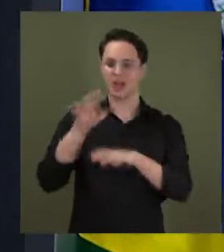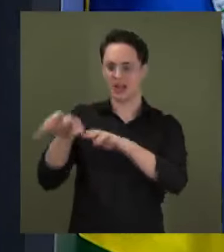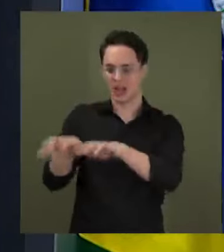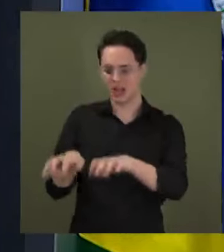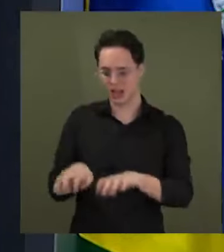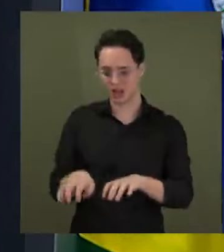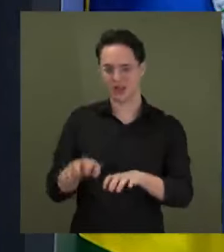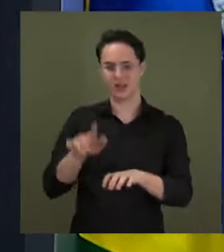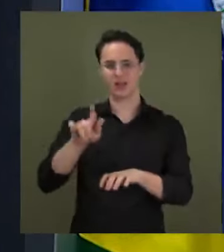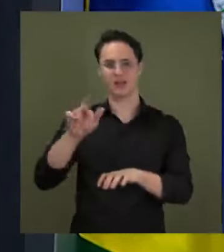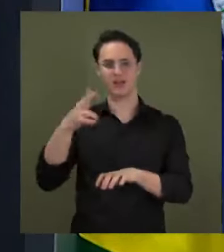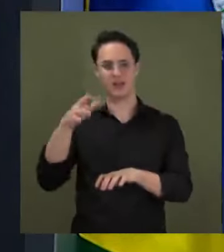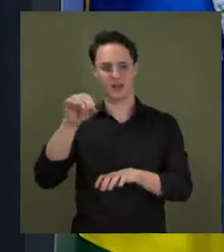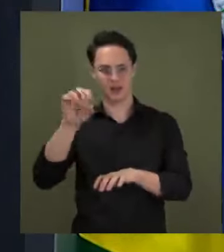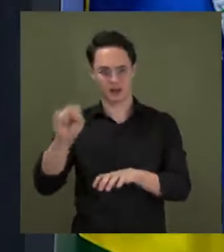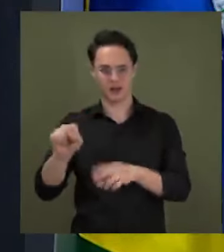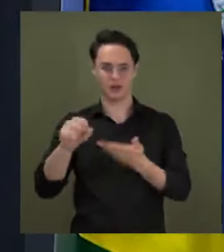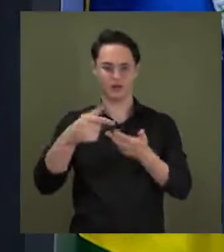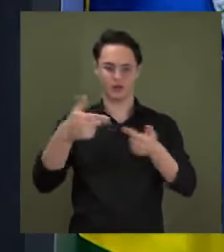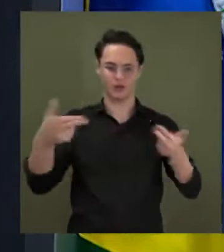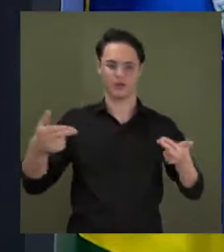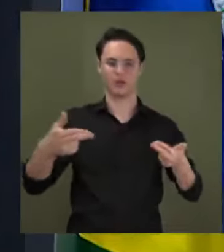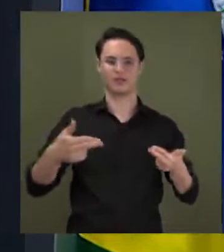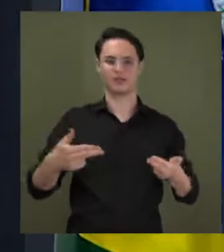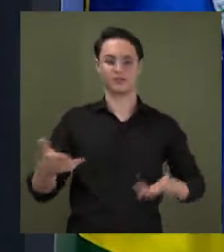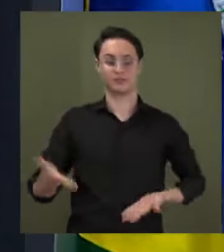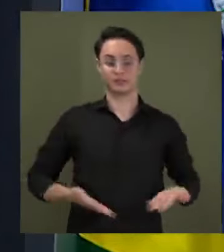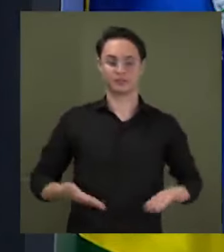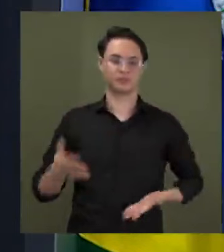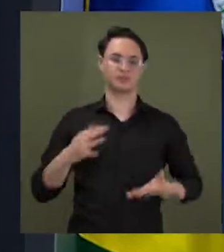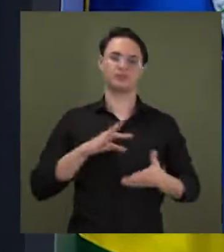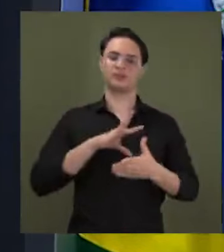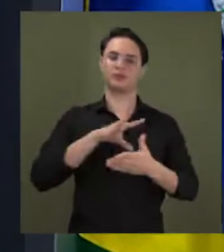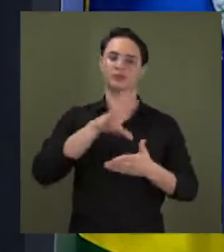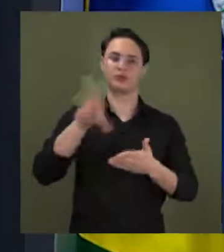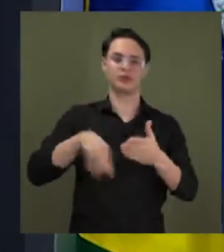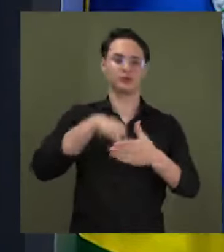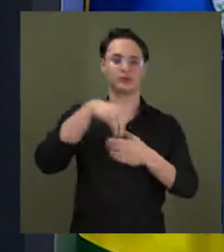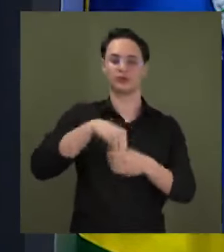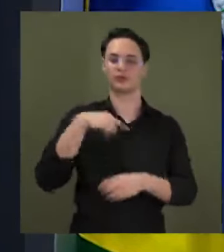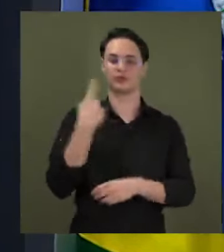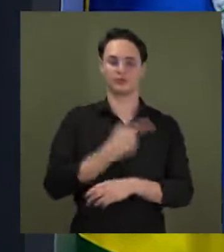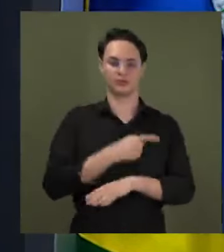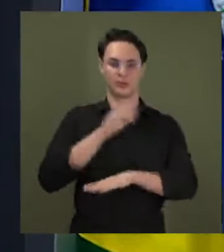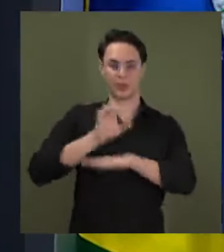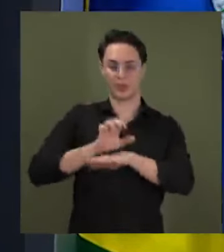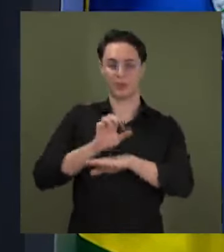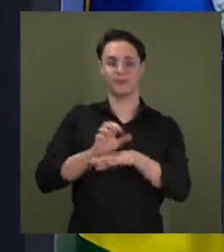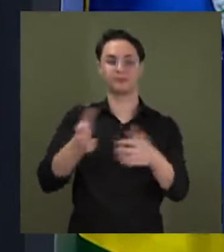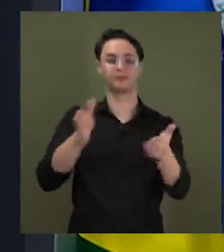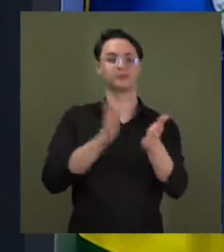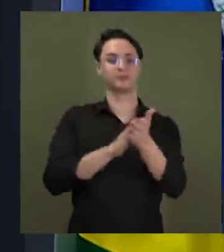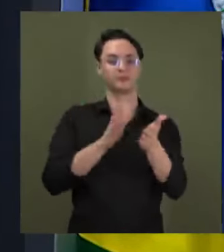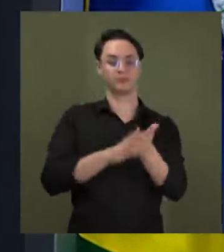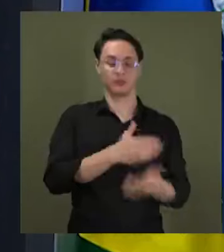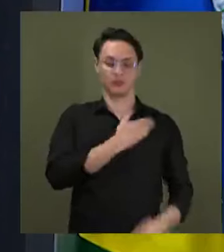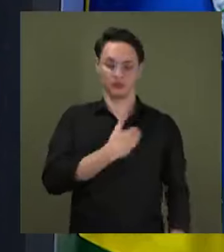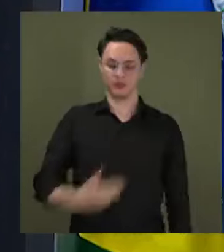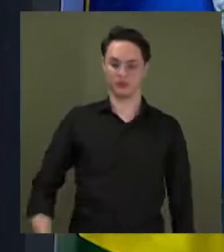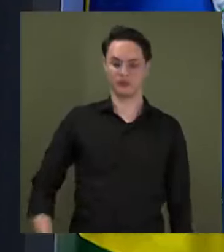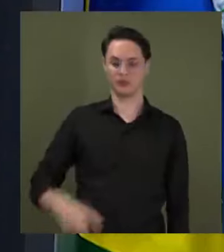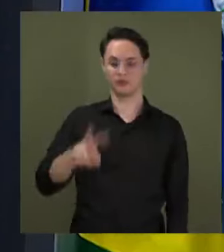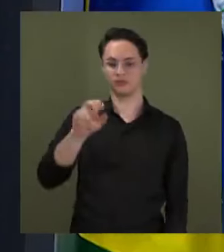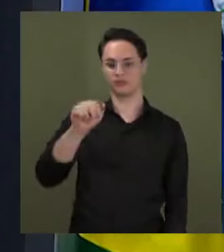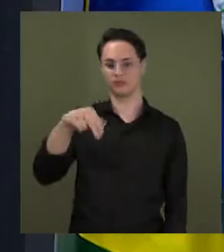a bens e serviços, passa pelo nosso estado. Quero parabenizar a gestão do governador Wanderlei Barbosa,